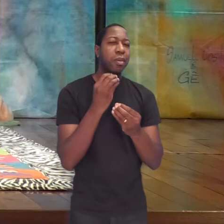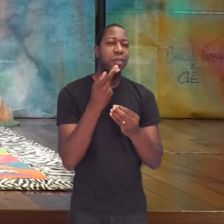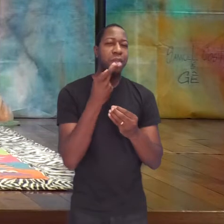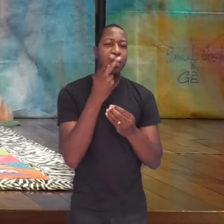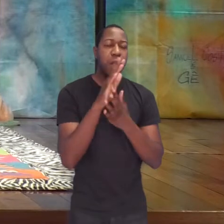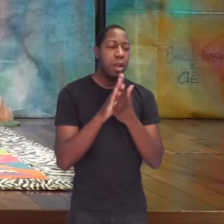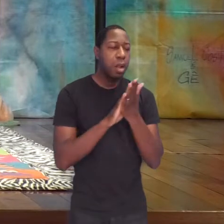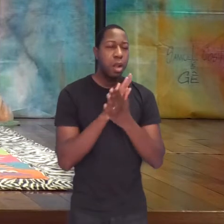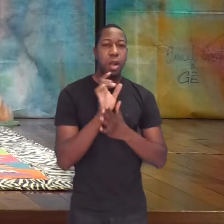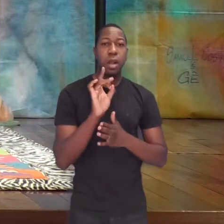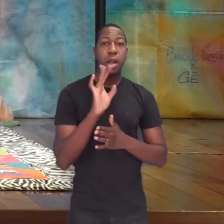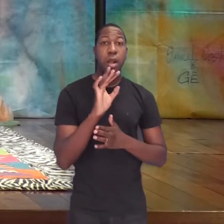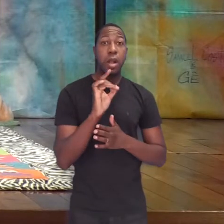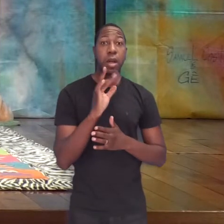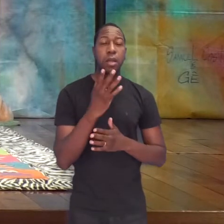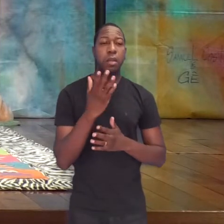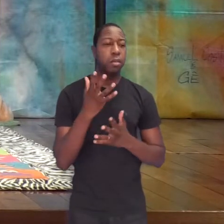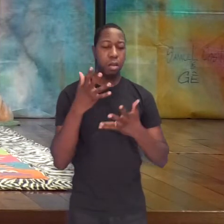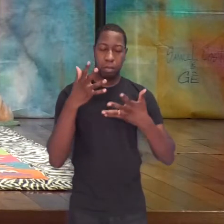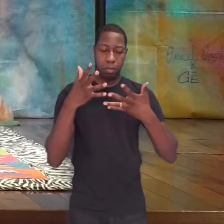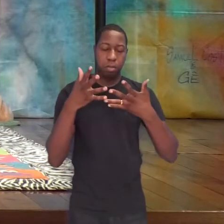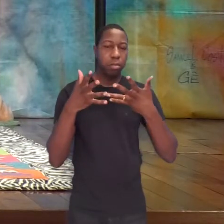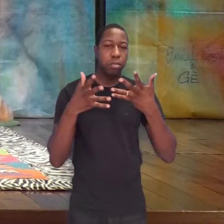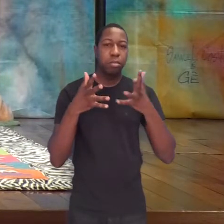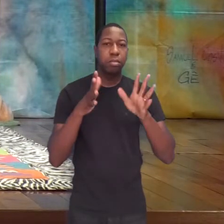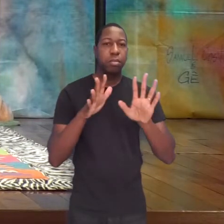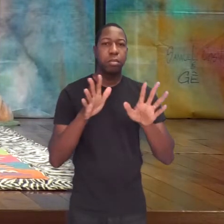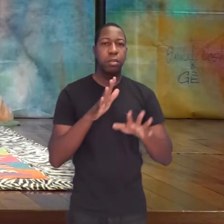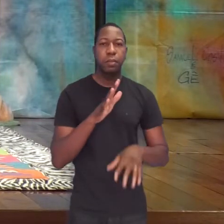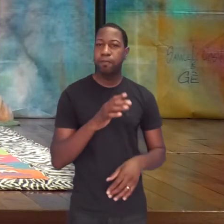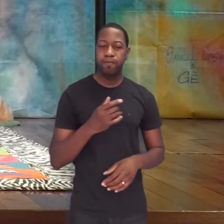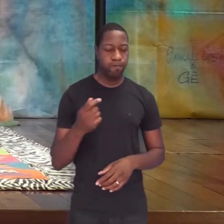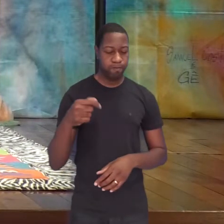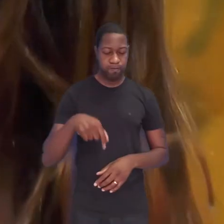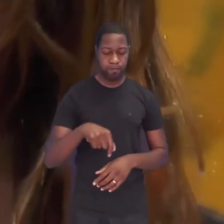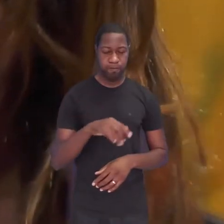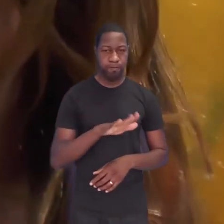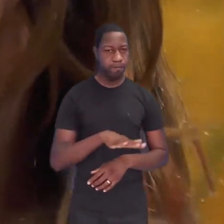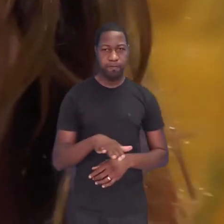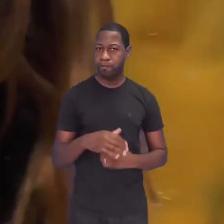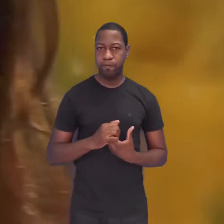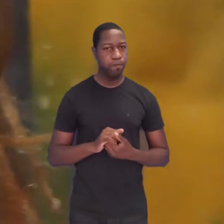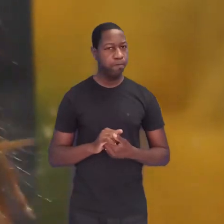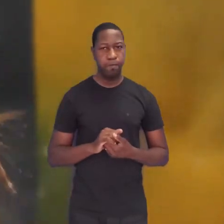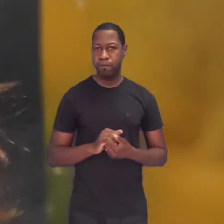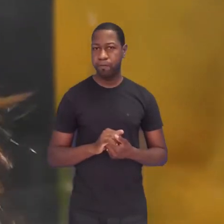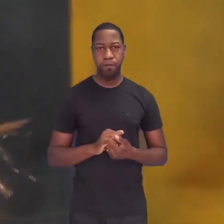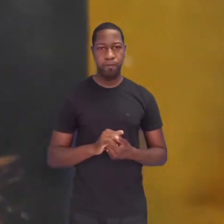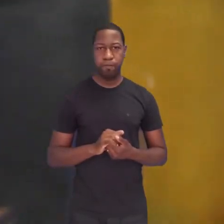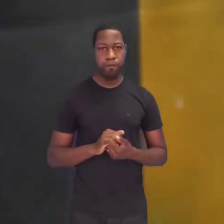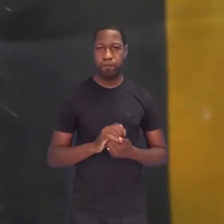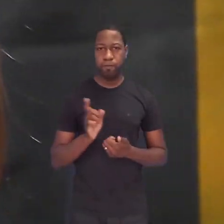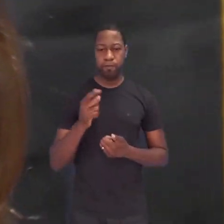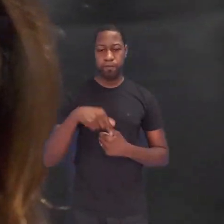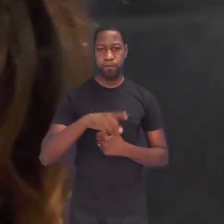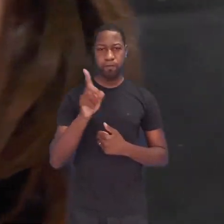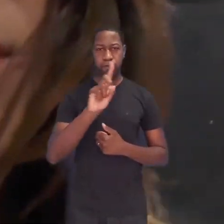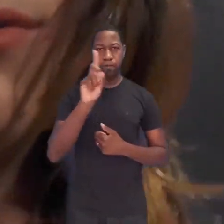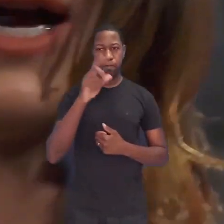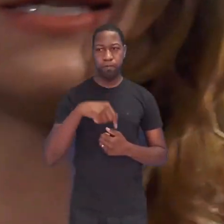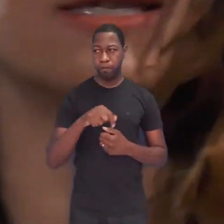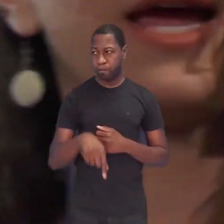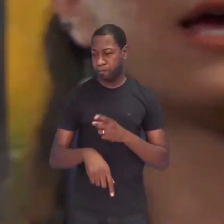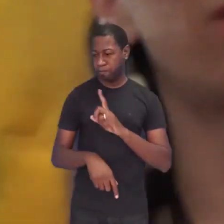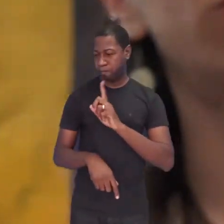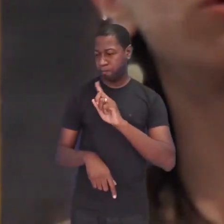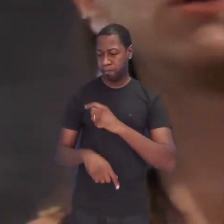que todo mundo tinha muito medo dele, sabe? Mas um dia, quando o reizinho estava andando assim lá